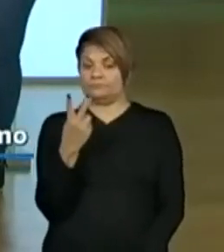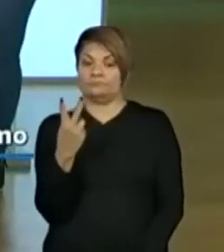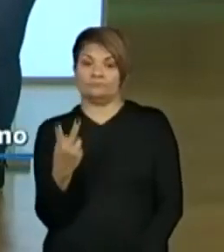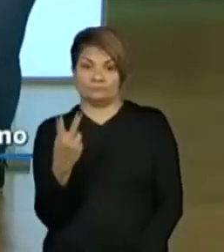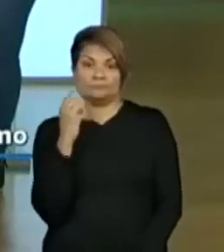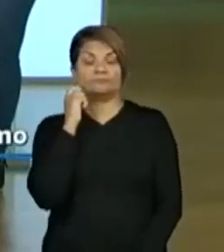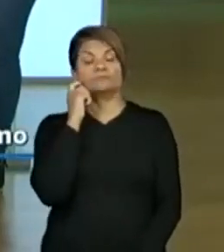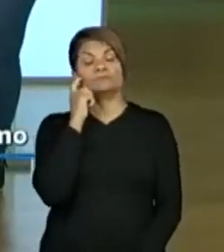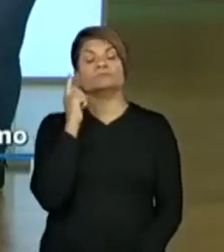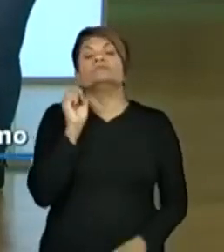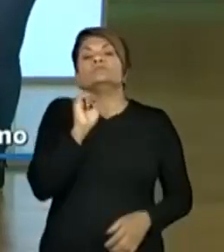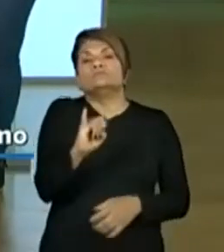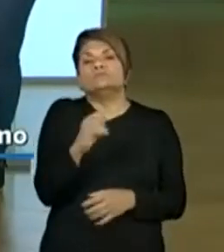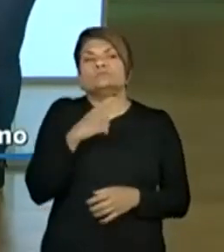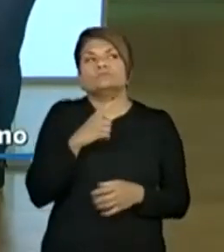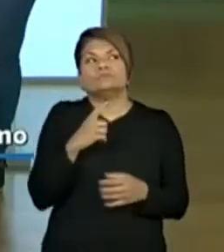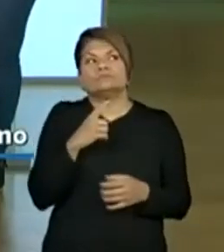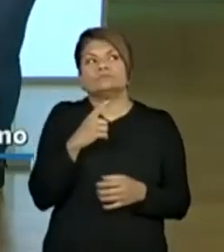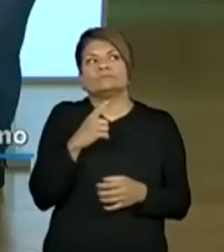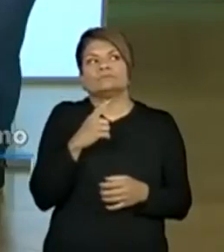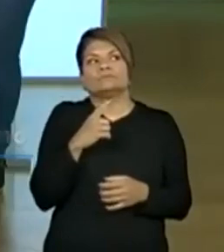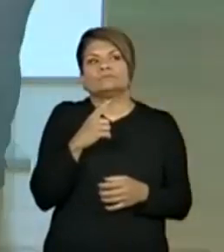o 3 antes do 4?